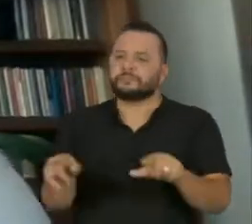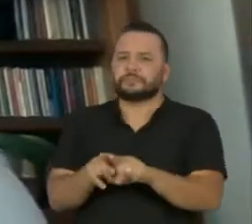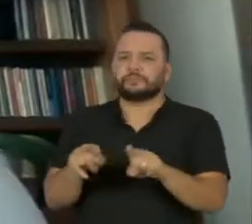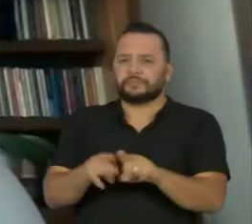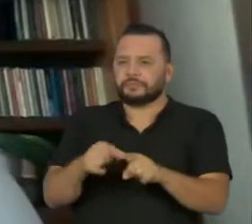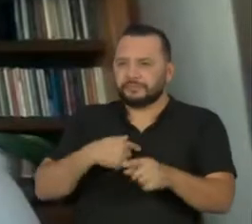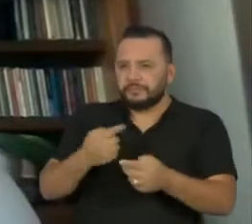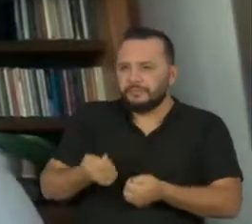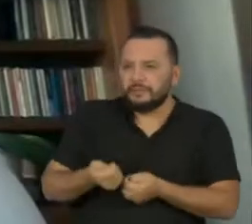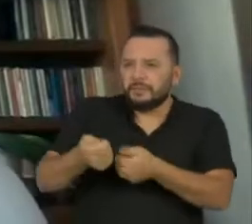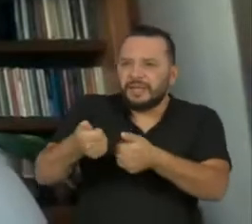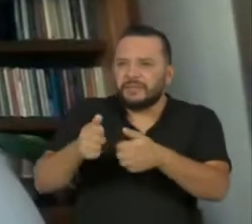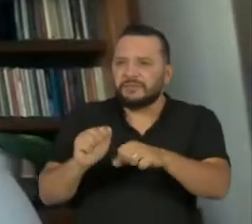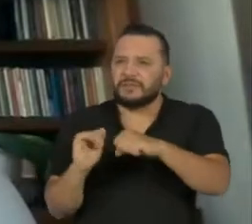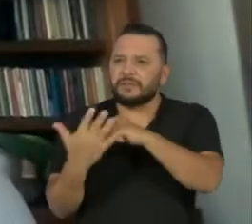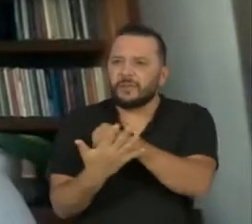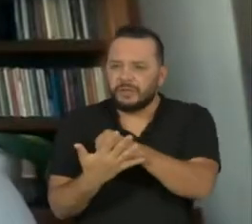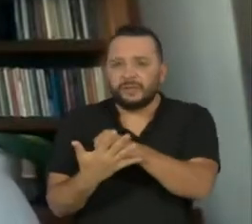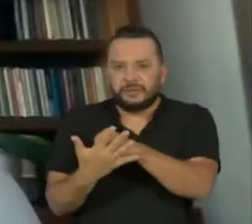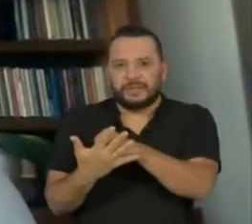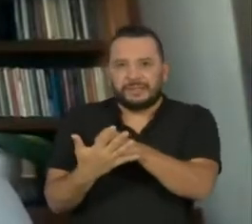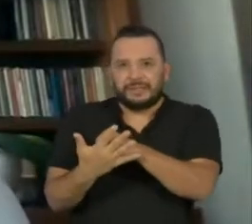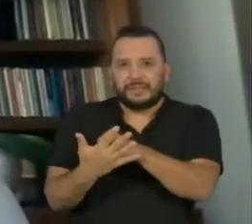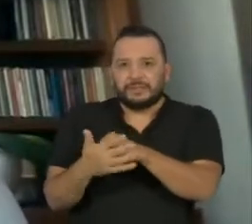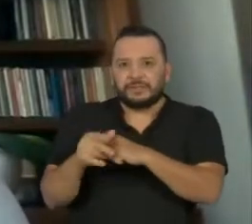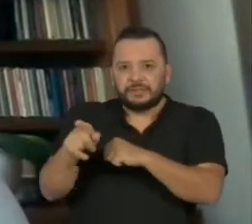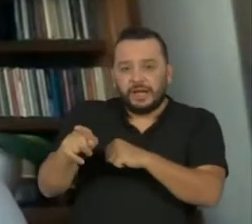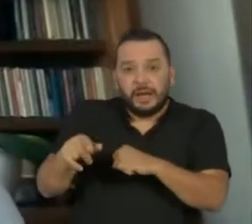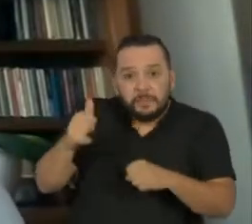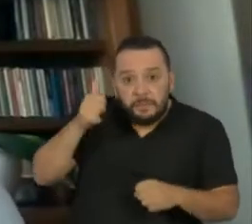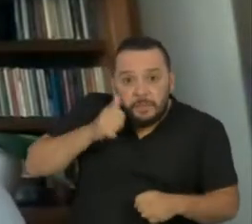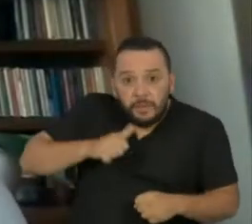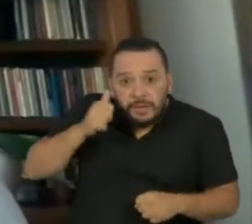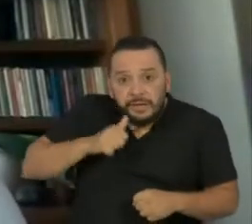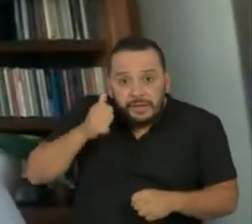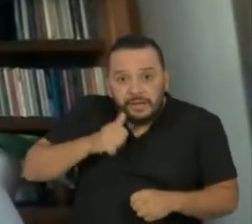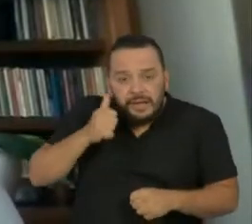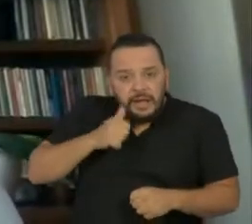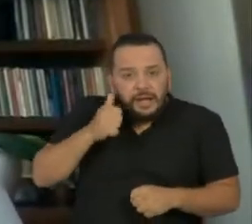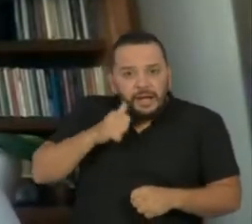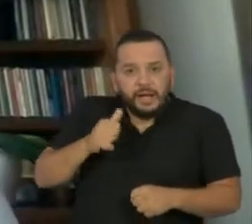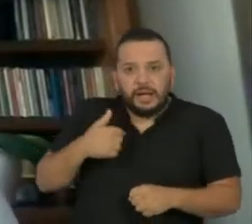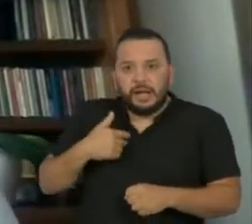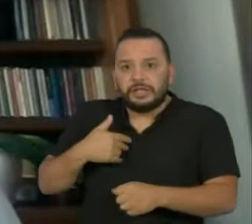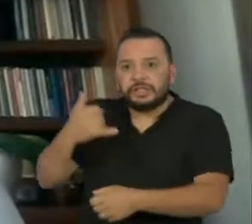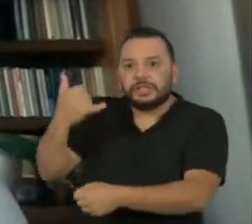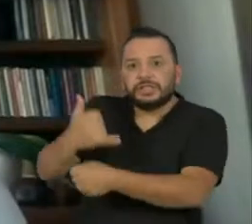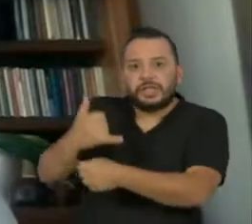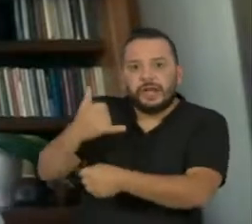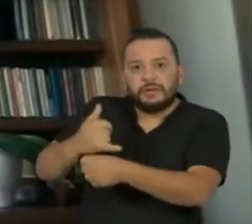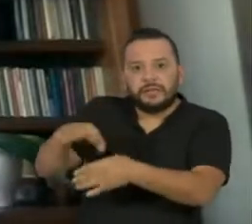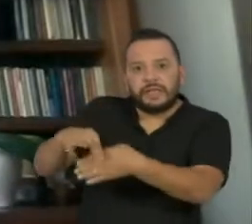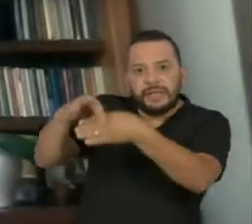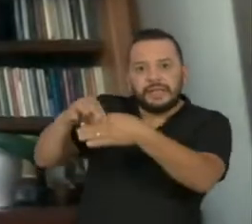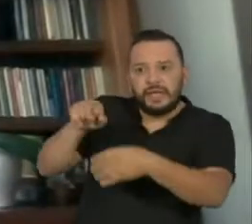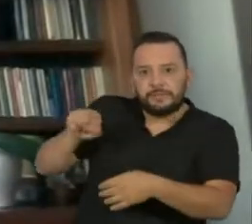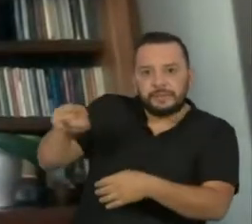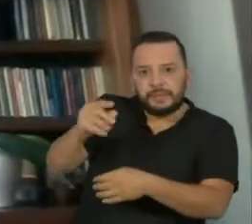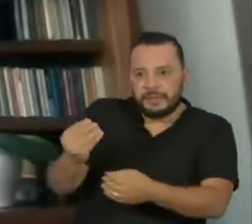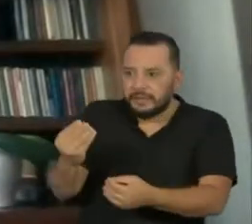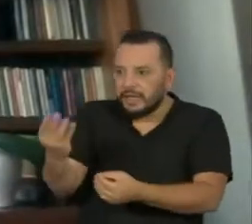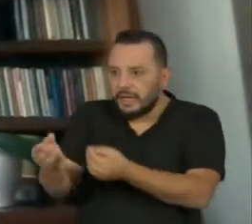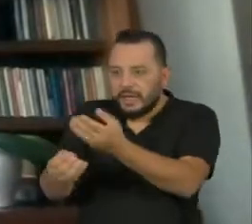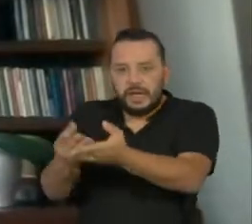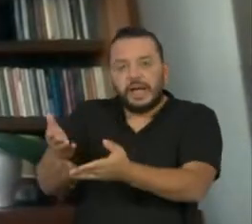considera a vulnerabilidade das situações das mulheres chefes de família e dá um